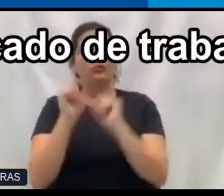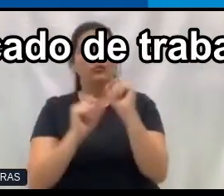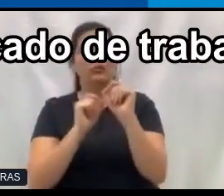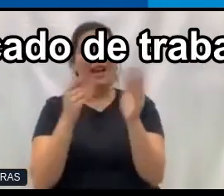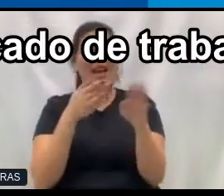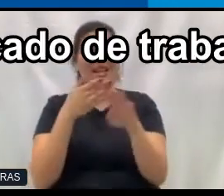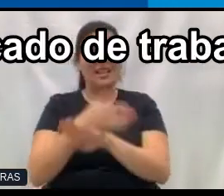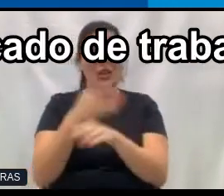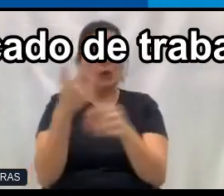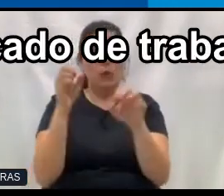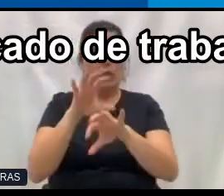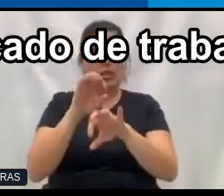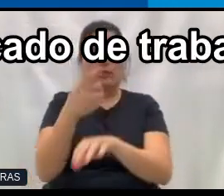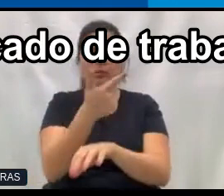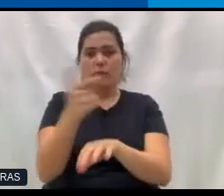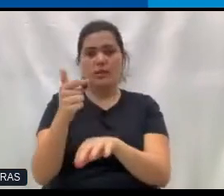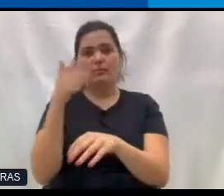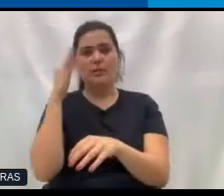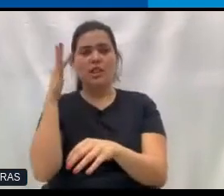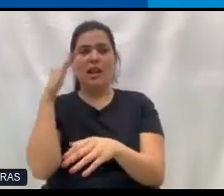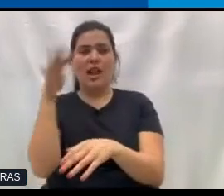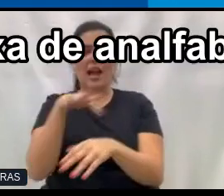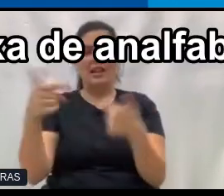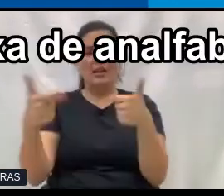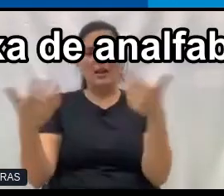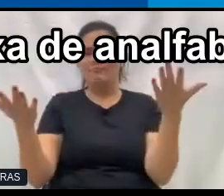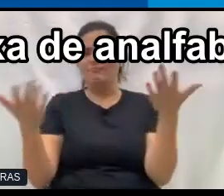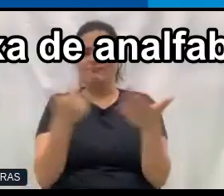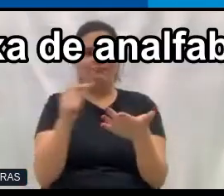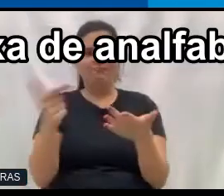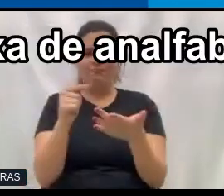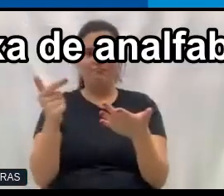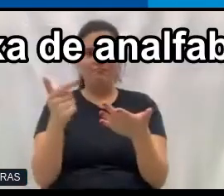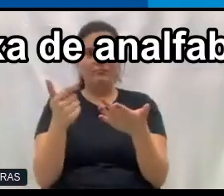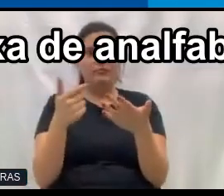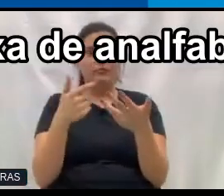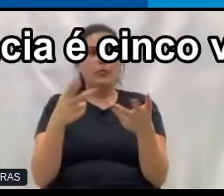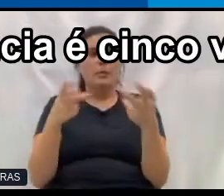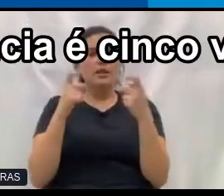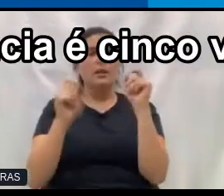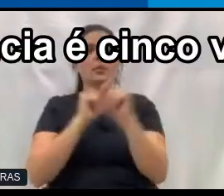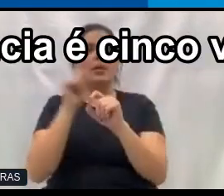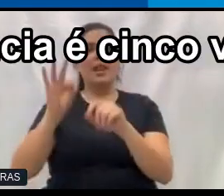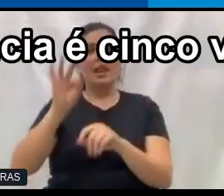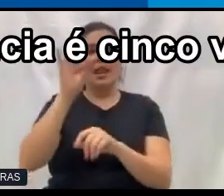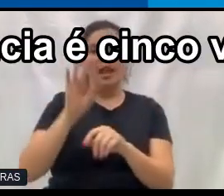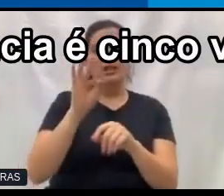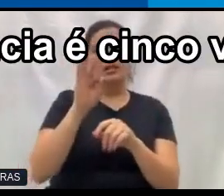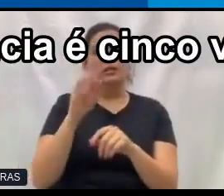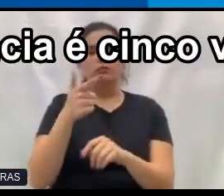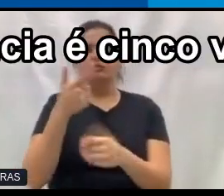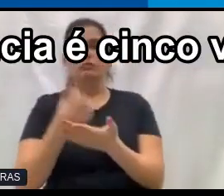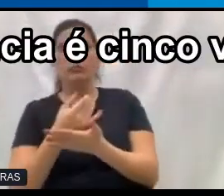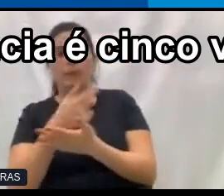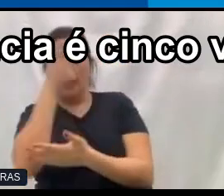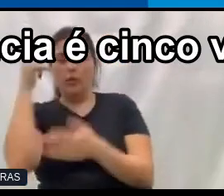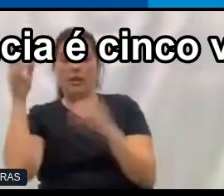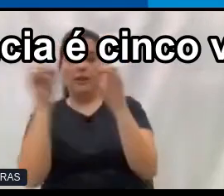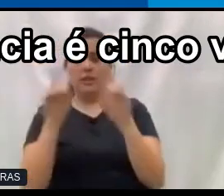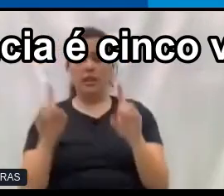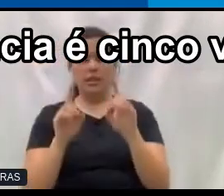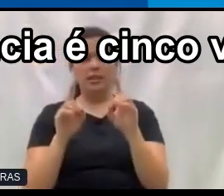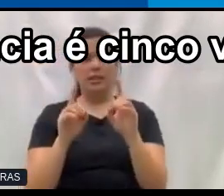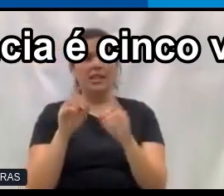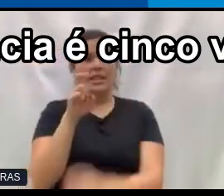educação, quanto menos ao mercado de trabalho. A gente observa que a taxa de analfabetismo entre as pessoas com deficiência é